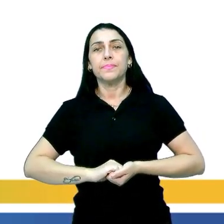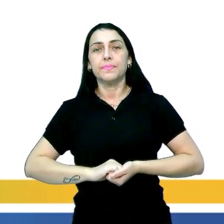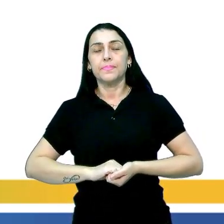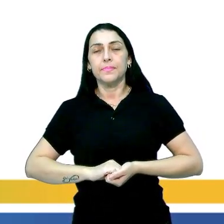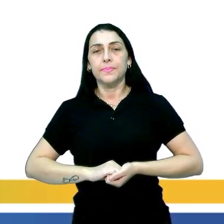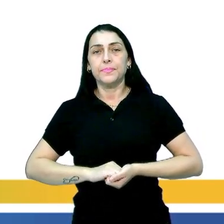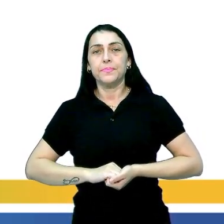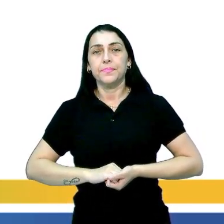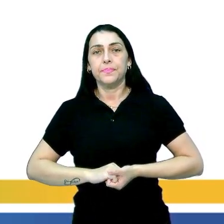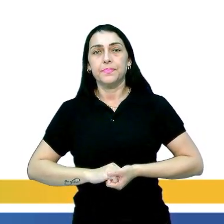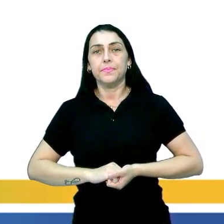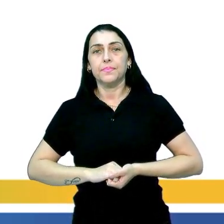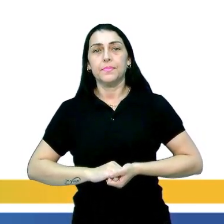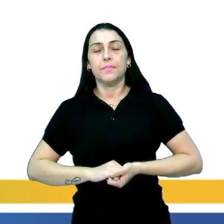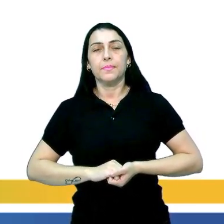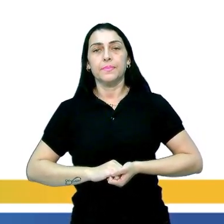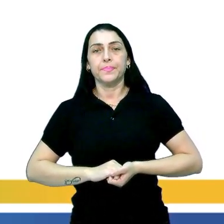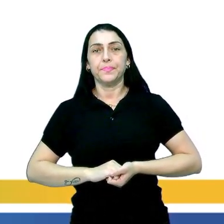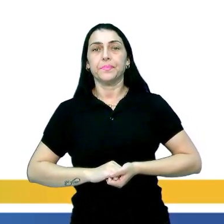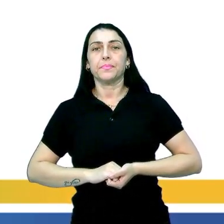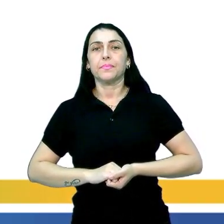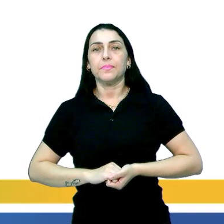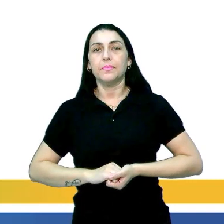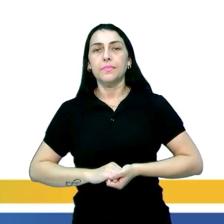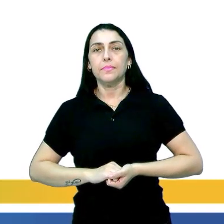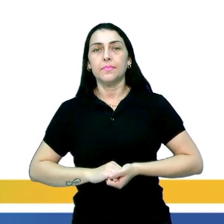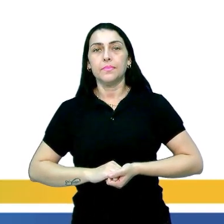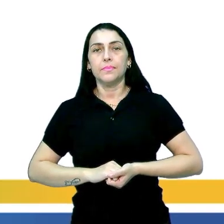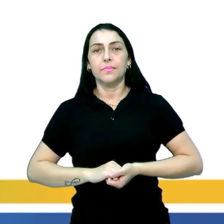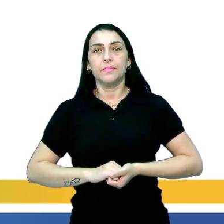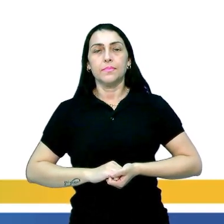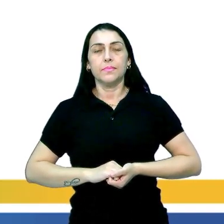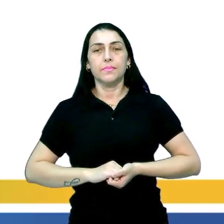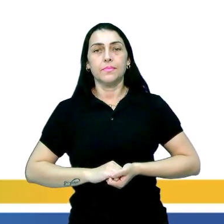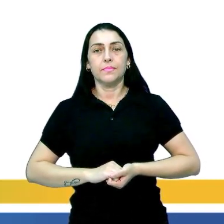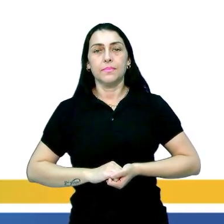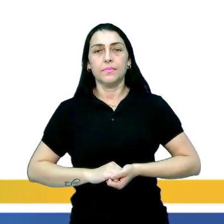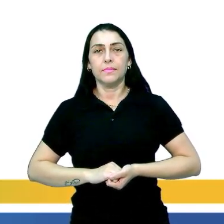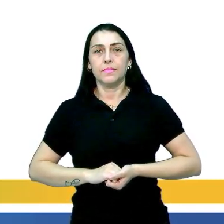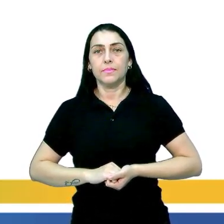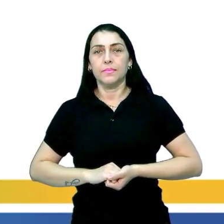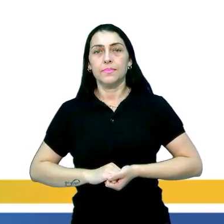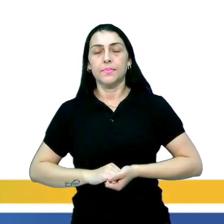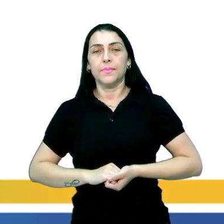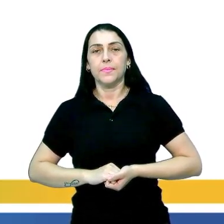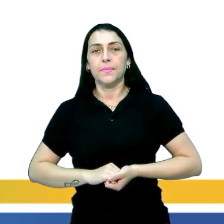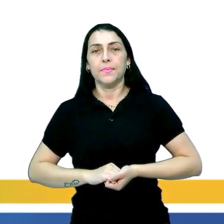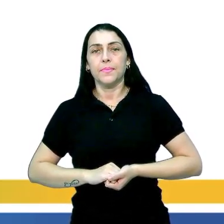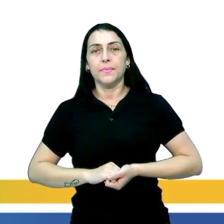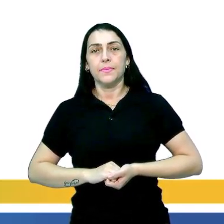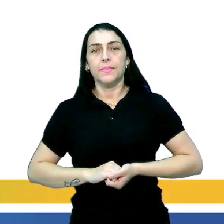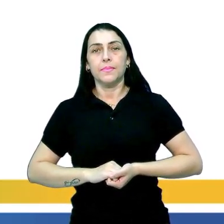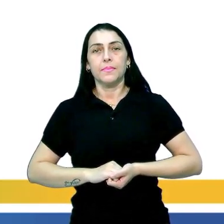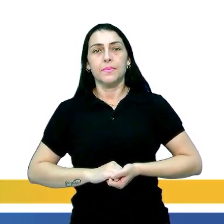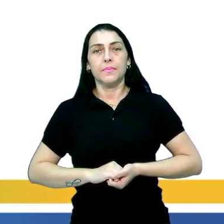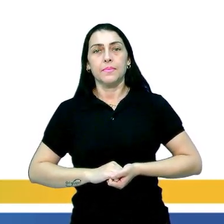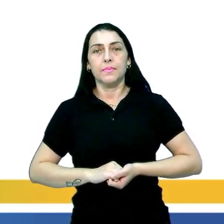By extending the senses of vision and hearing beyond the limits of physical distance, television